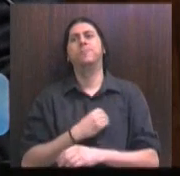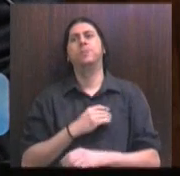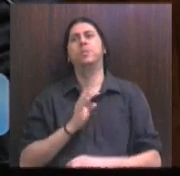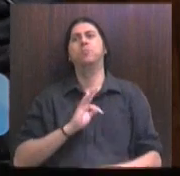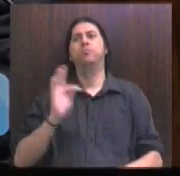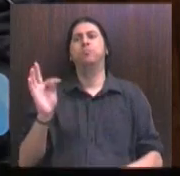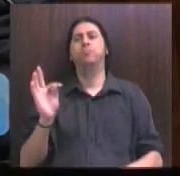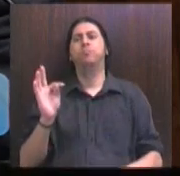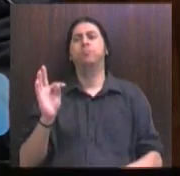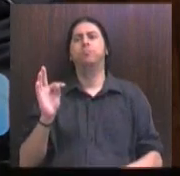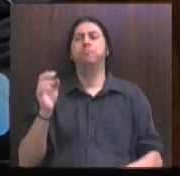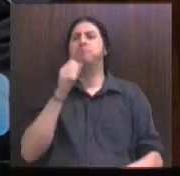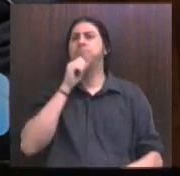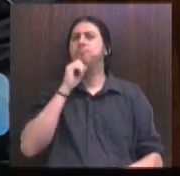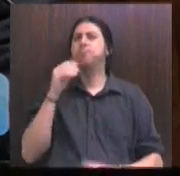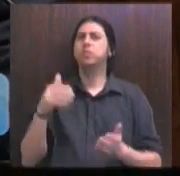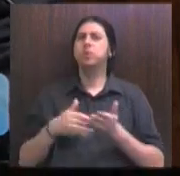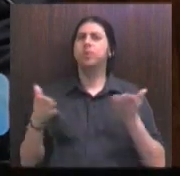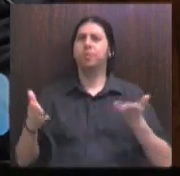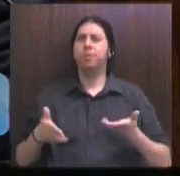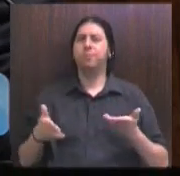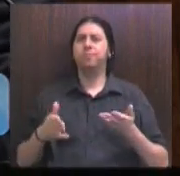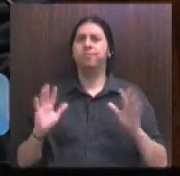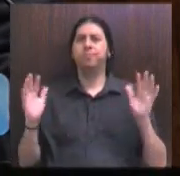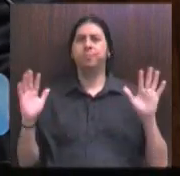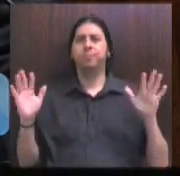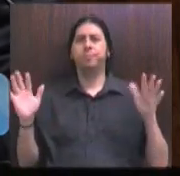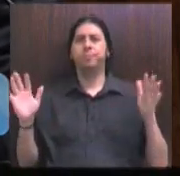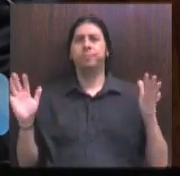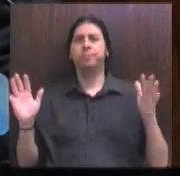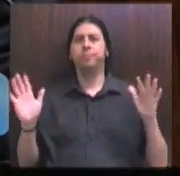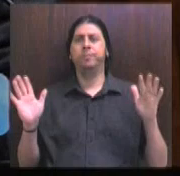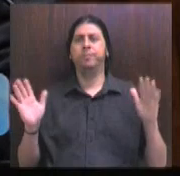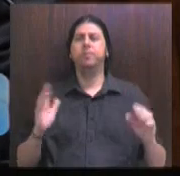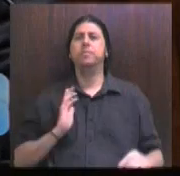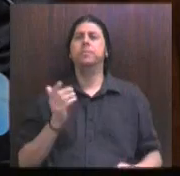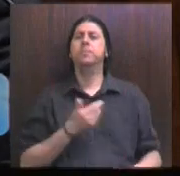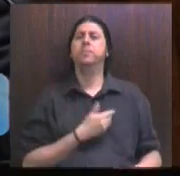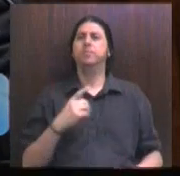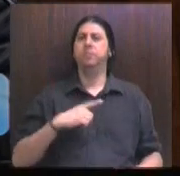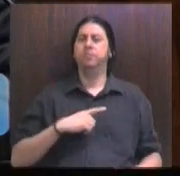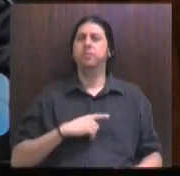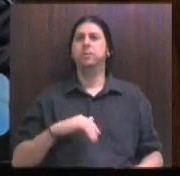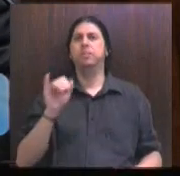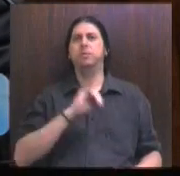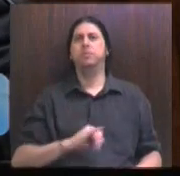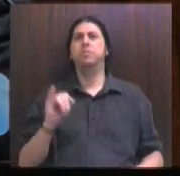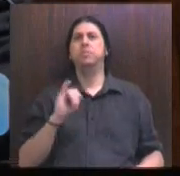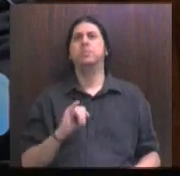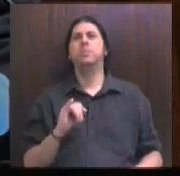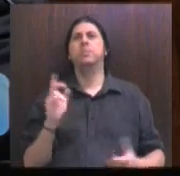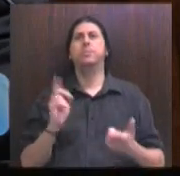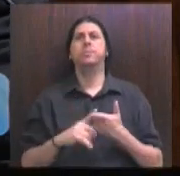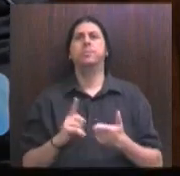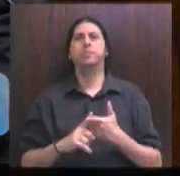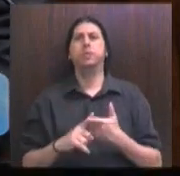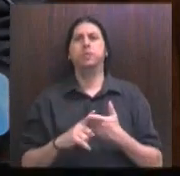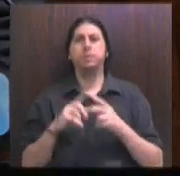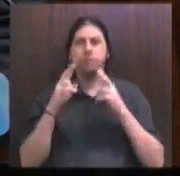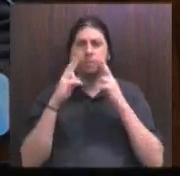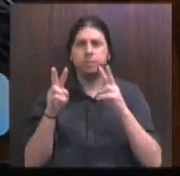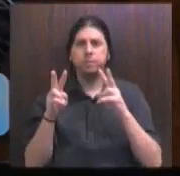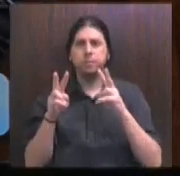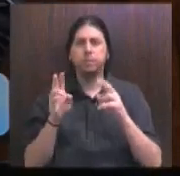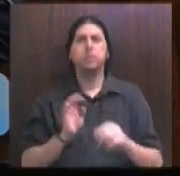então isto para nós tem uma importância, tem uma importância, porque é enxergar